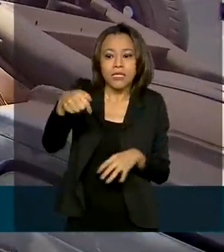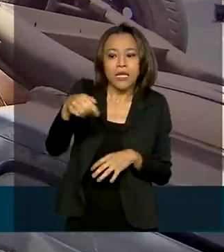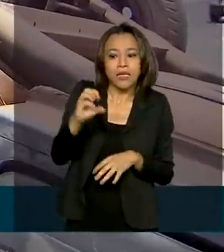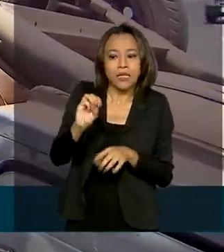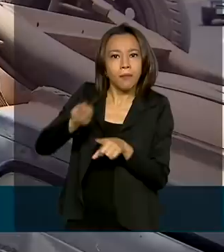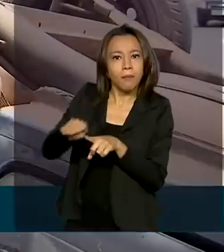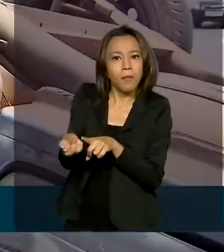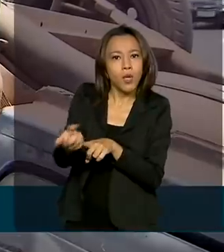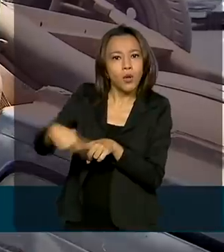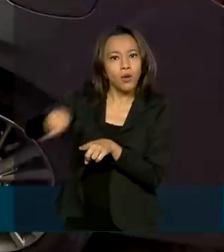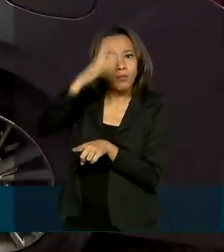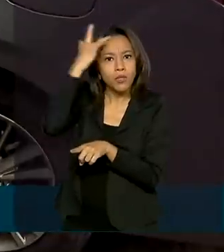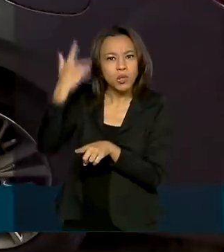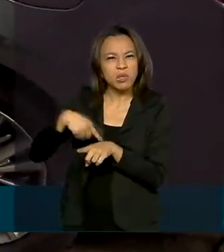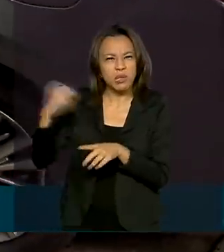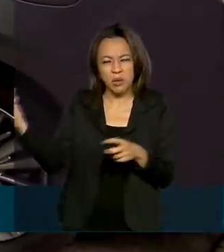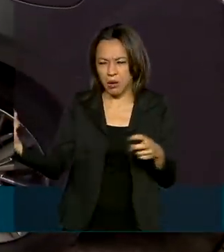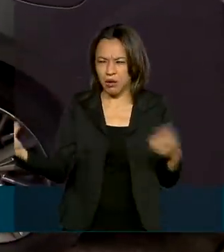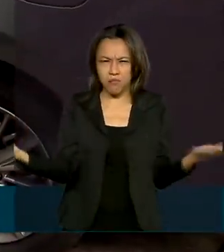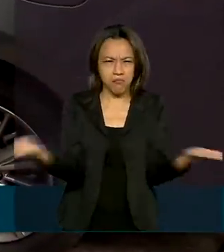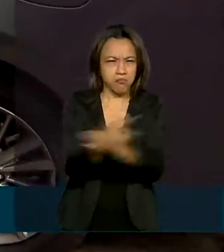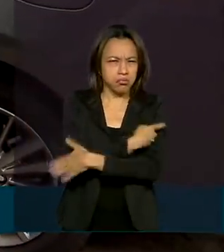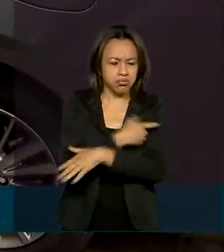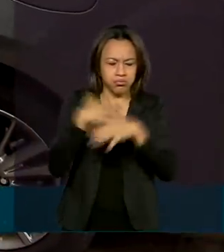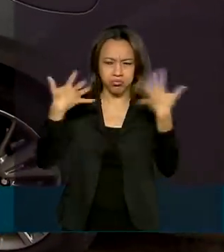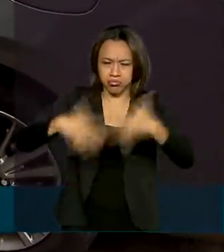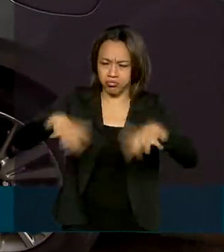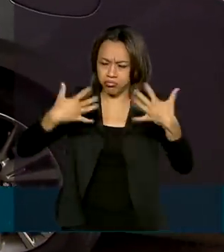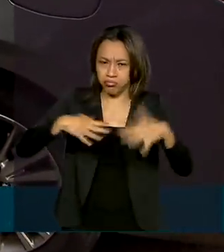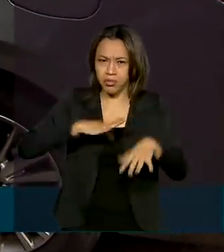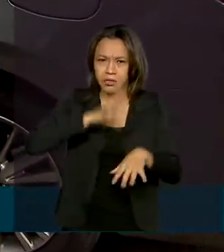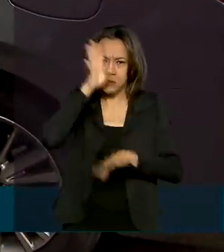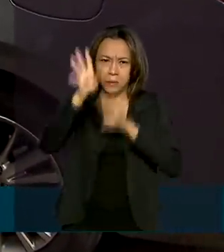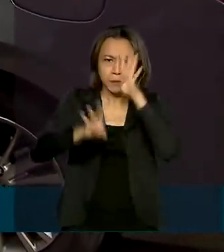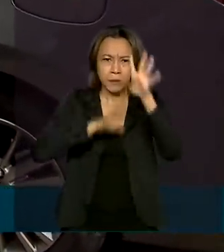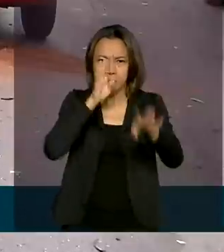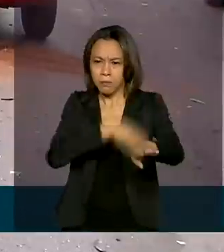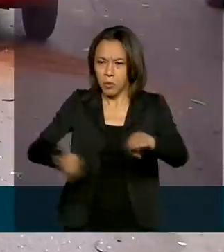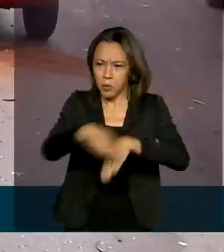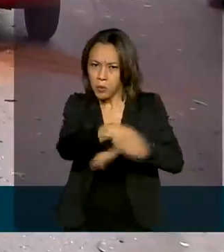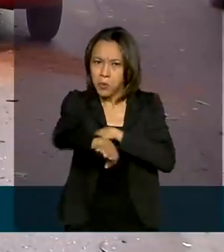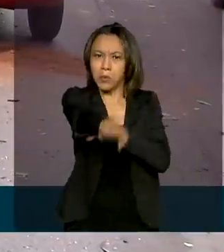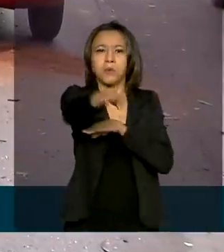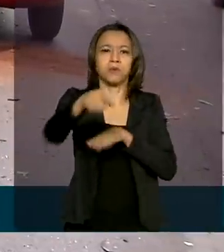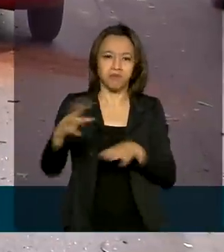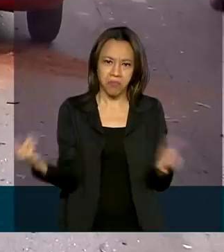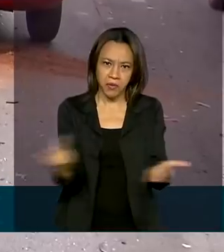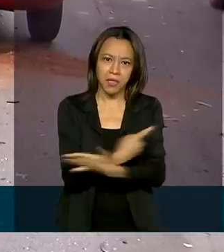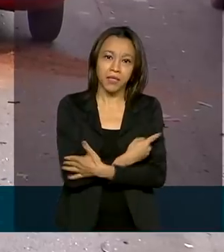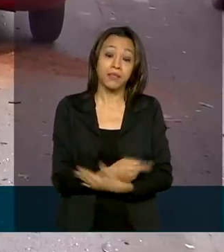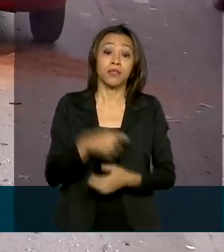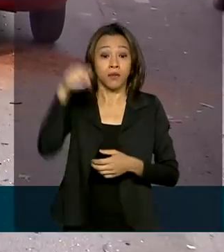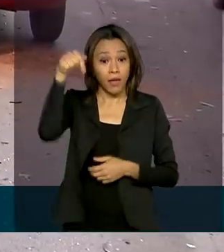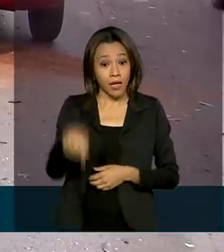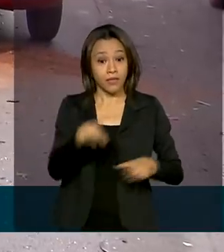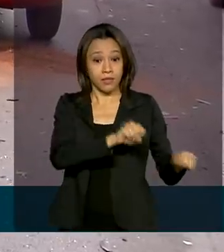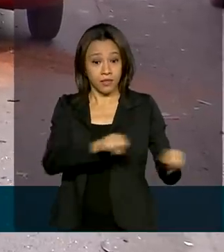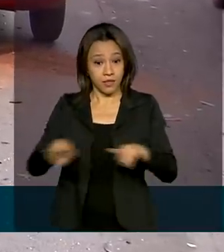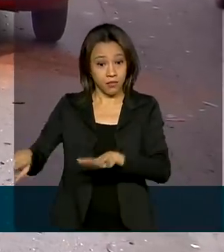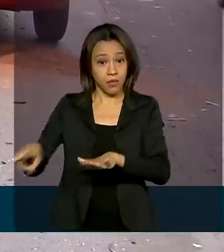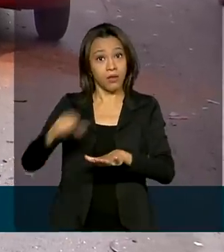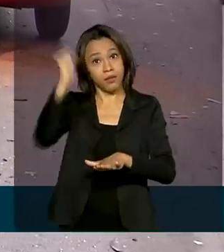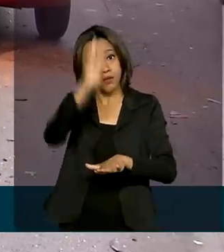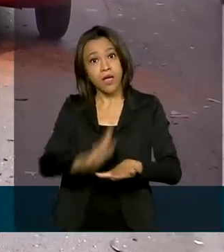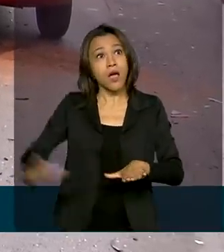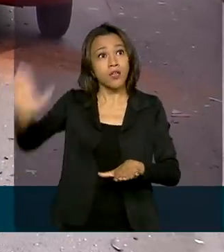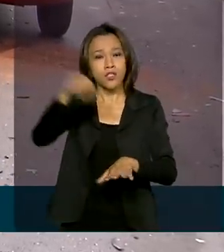de pessoas que cometem 90 milhões de infrações todos os anos. A Semana Nacional de Trânsito é uma